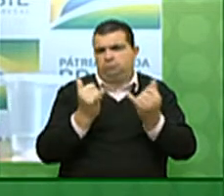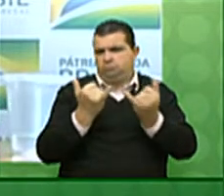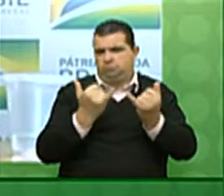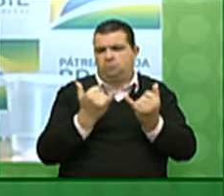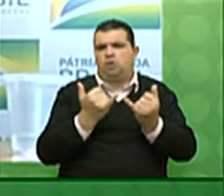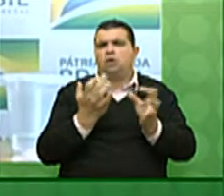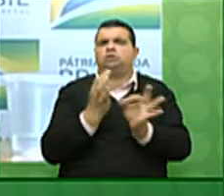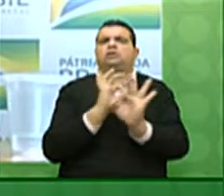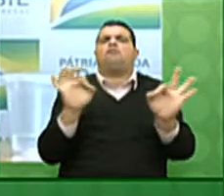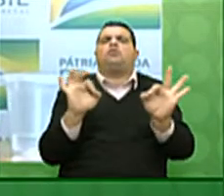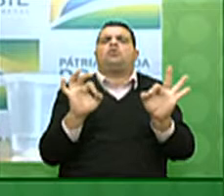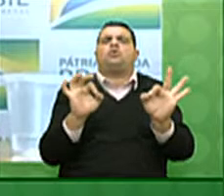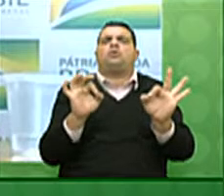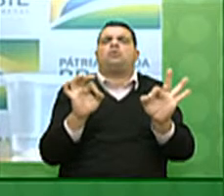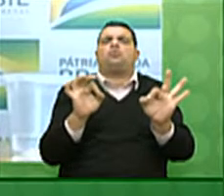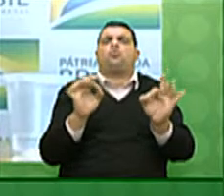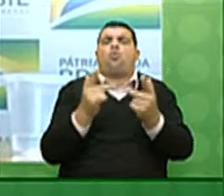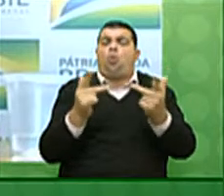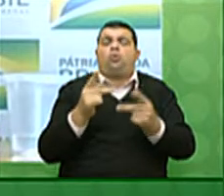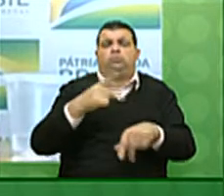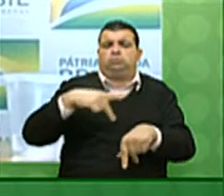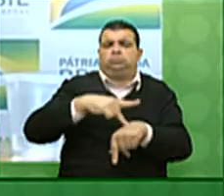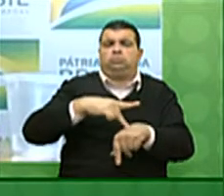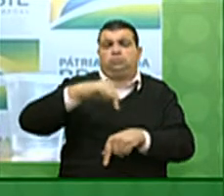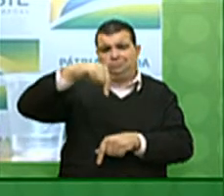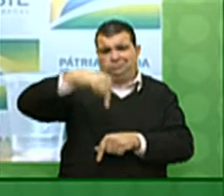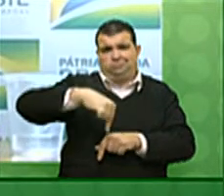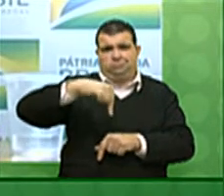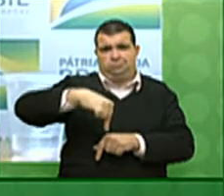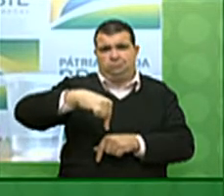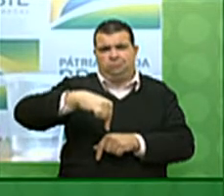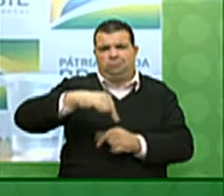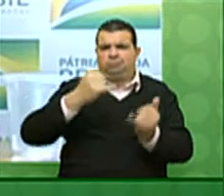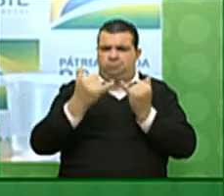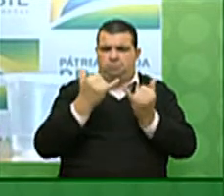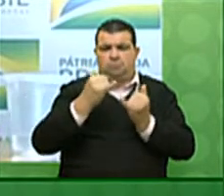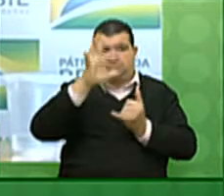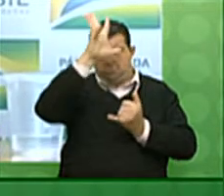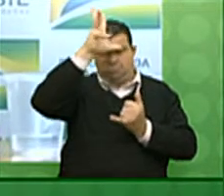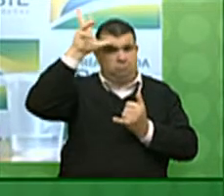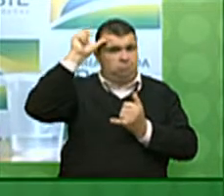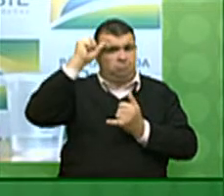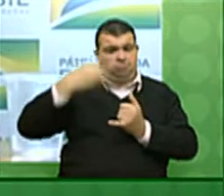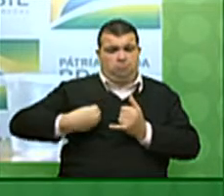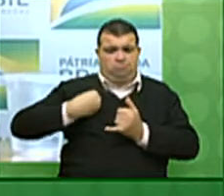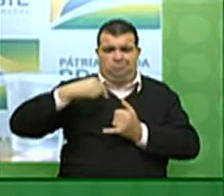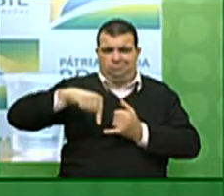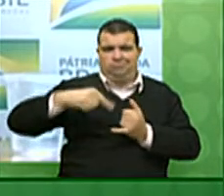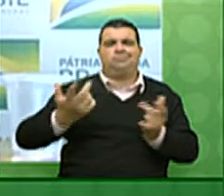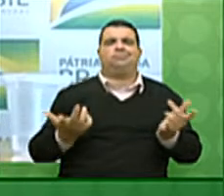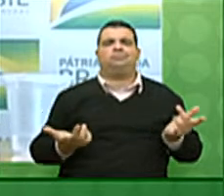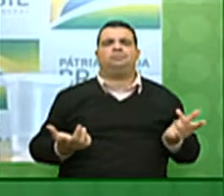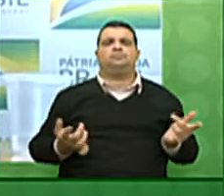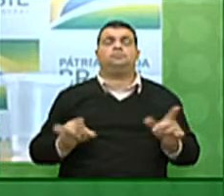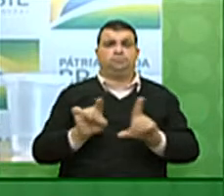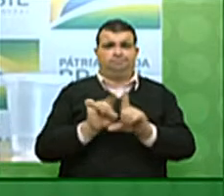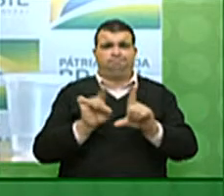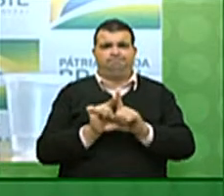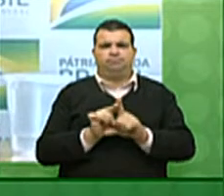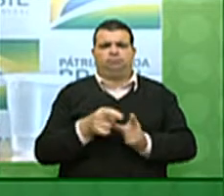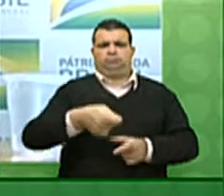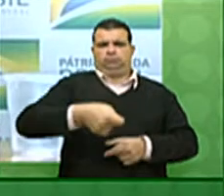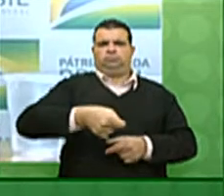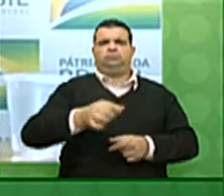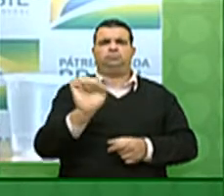preservação do nosso patrimônio natural da floresta amazônica, bem como a punição